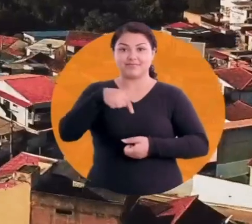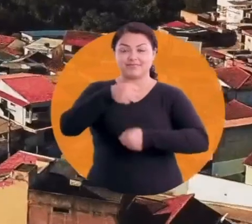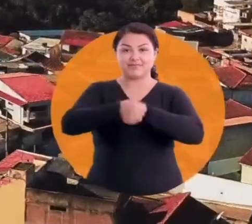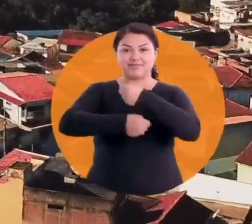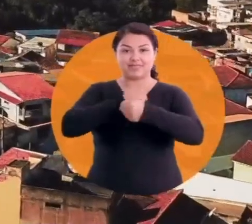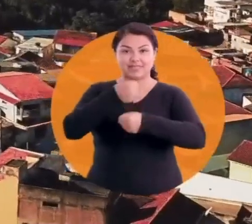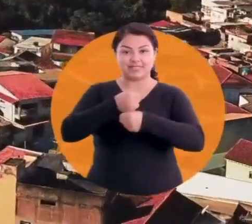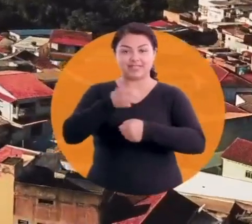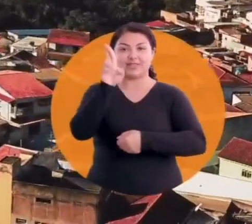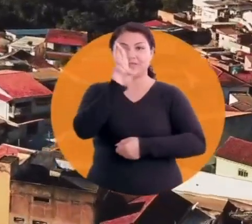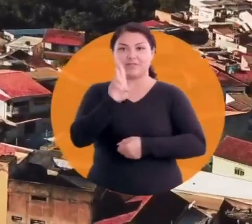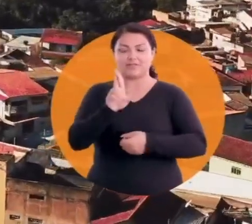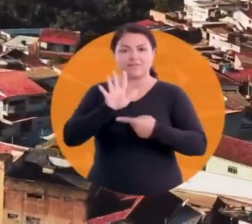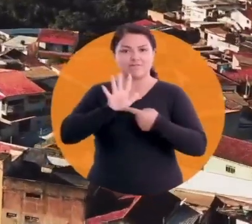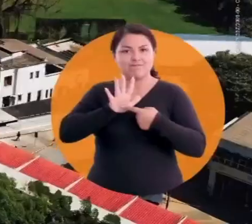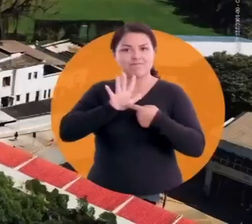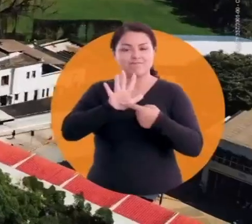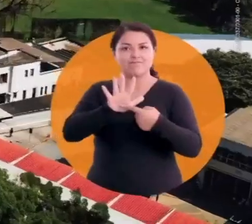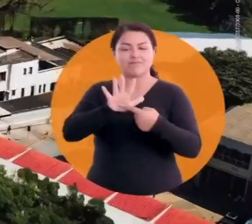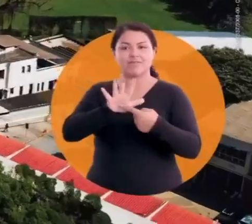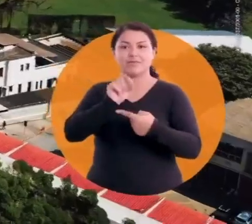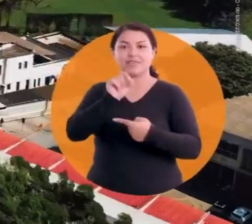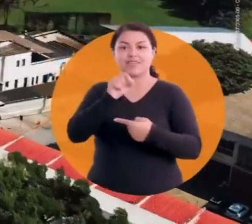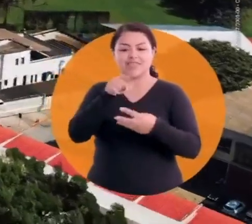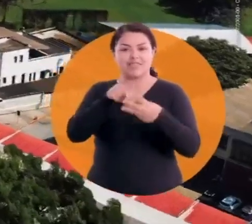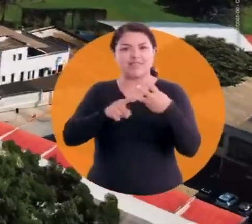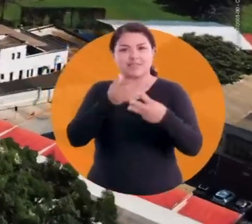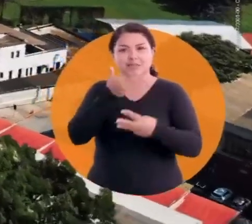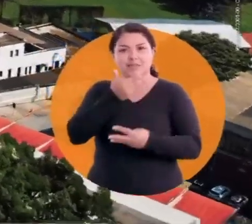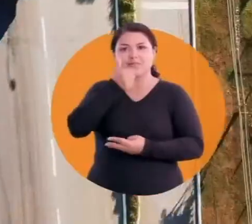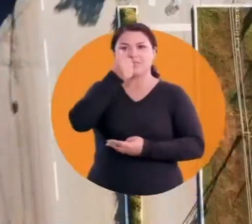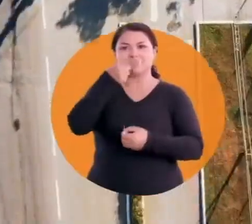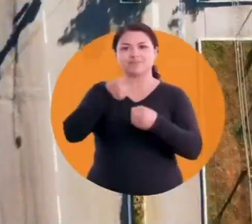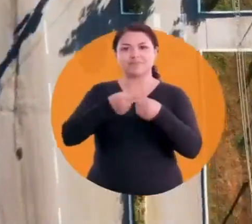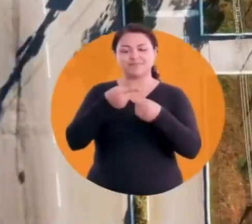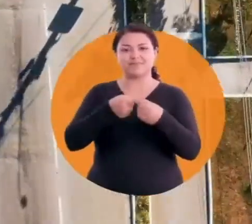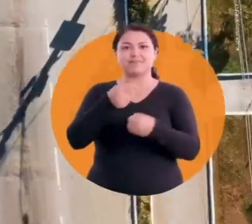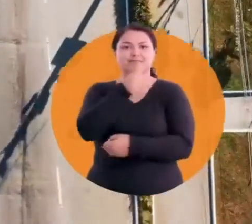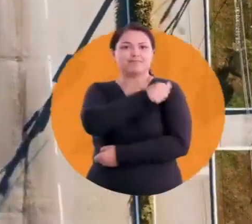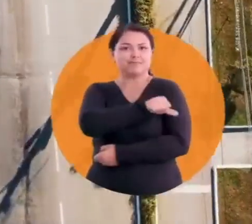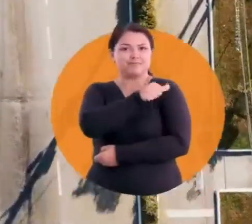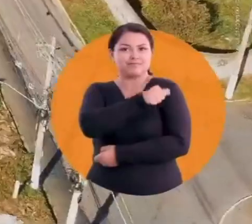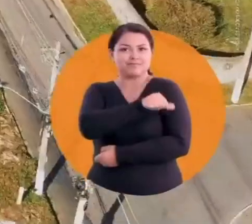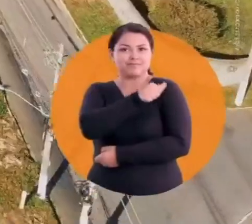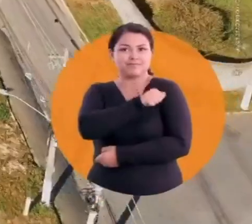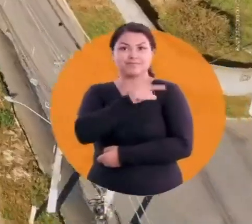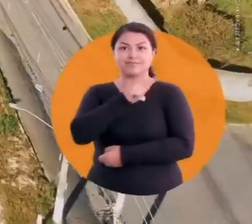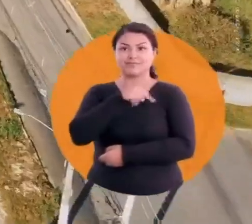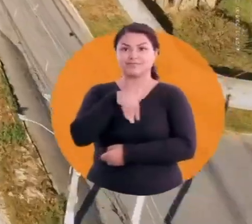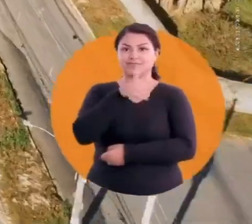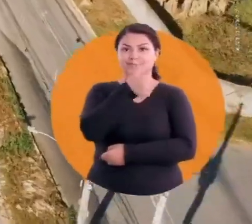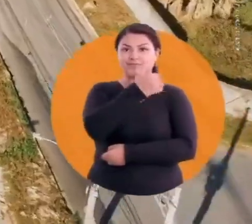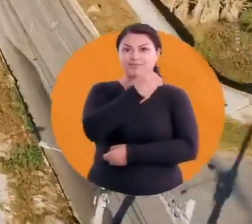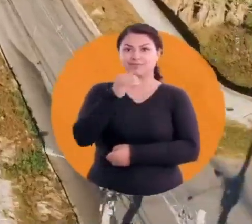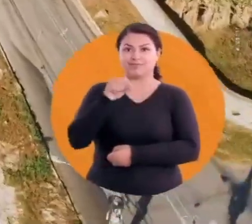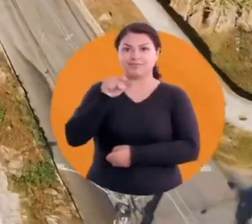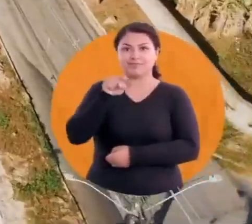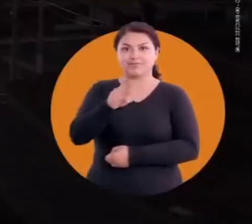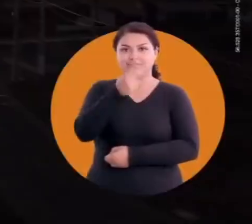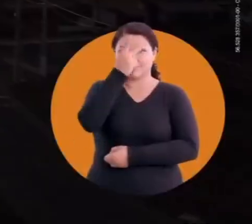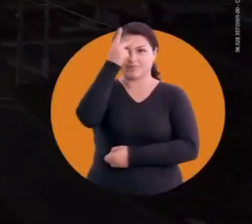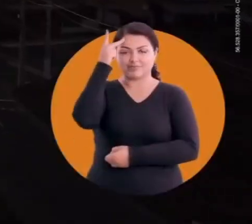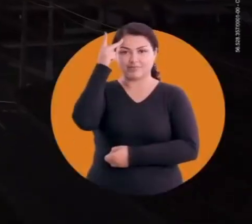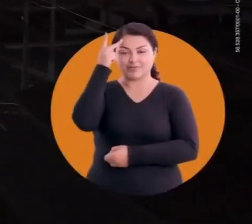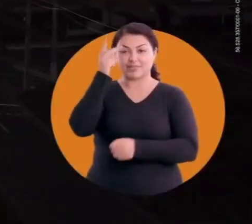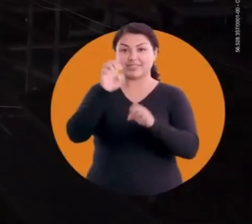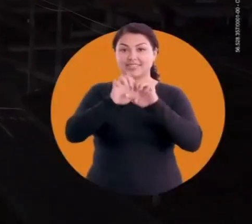Neste ano, Resende se destacou entre as três melhores cidades do Rio de Janeiro Com mais de 100 mil habitantes